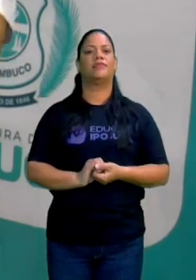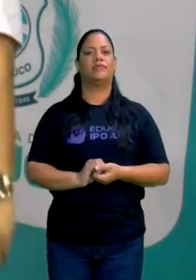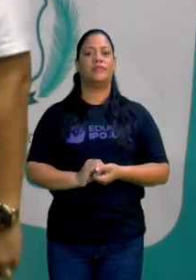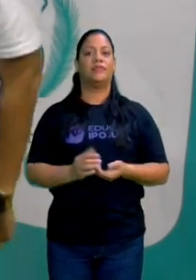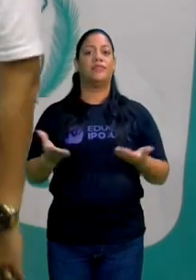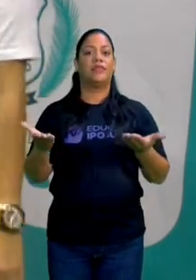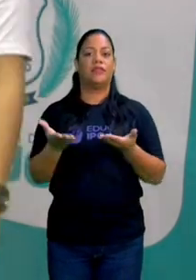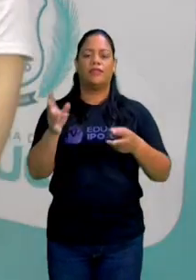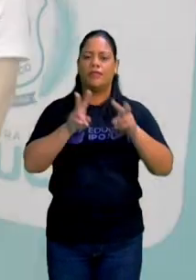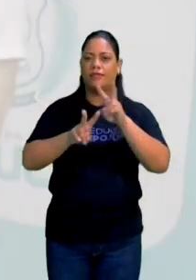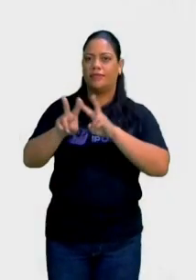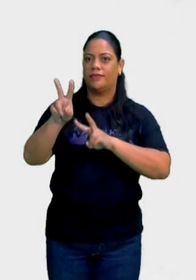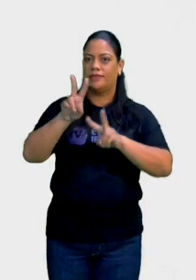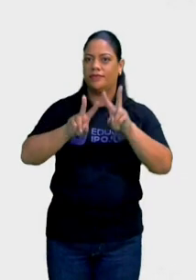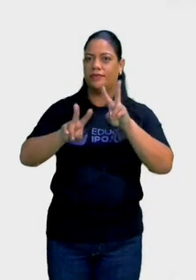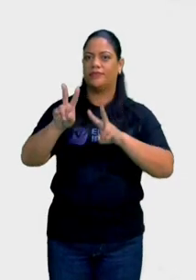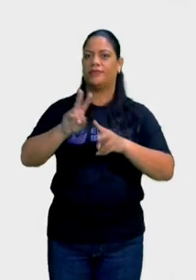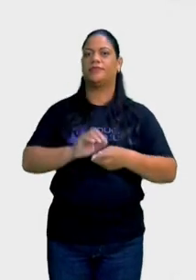Vamos analisar.